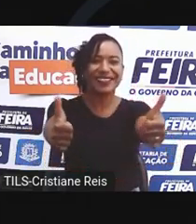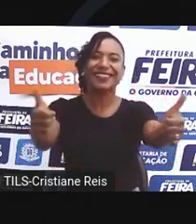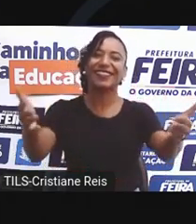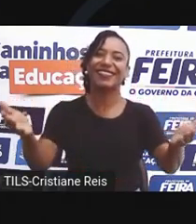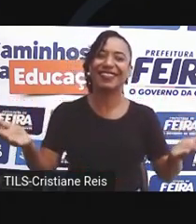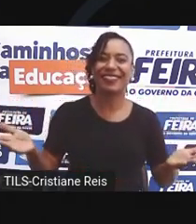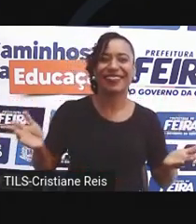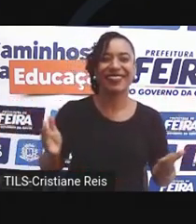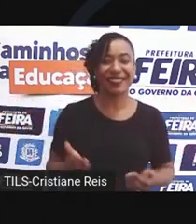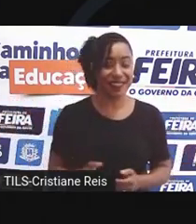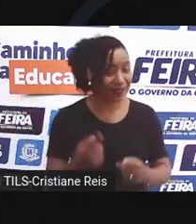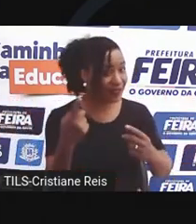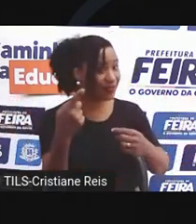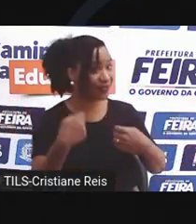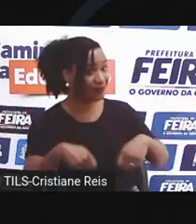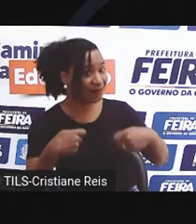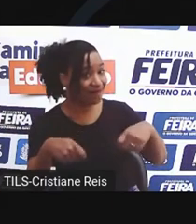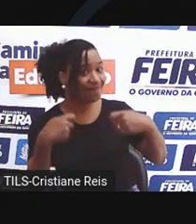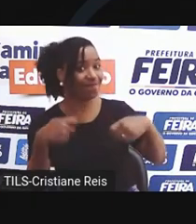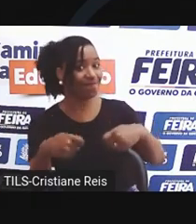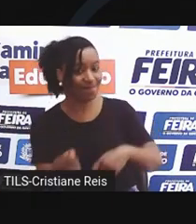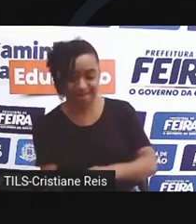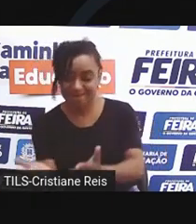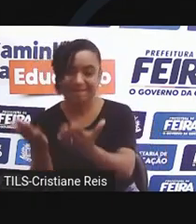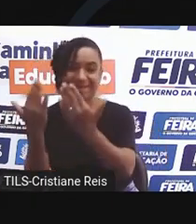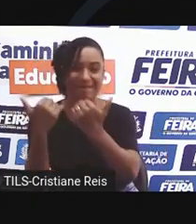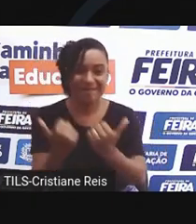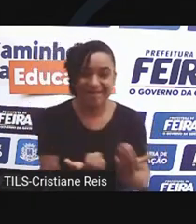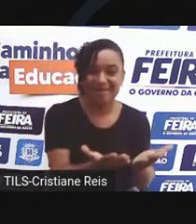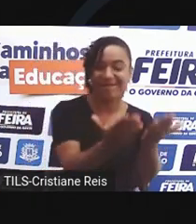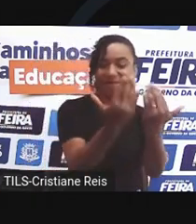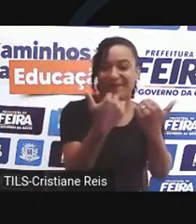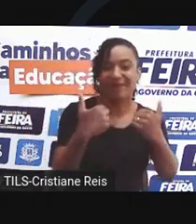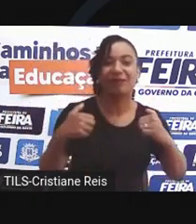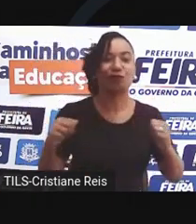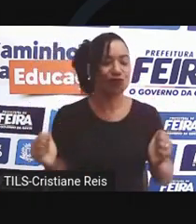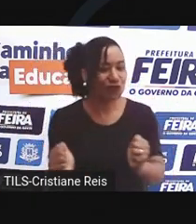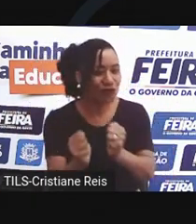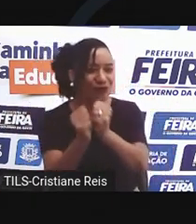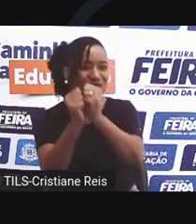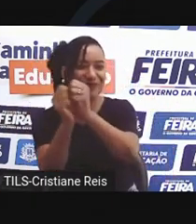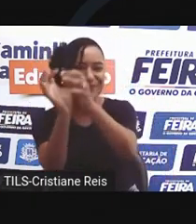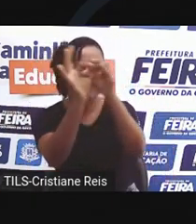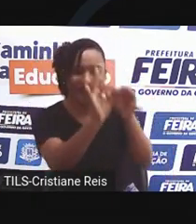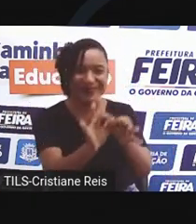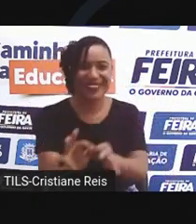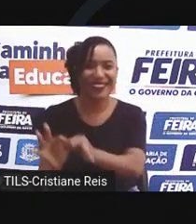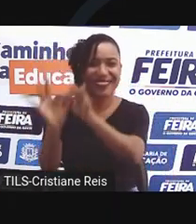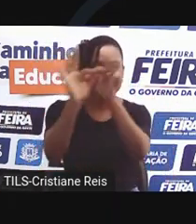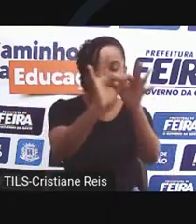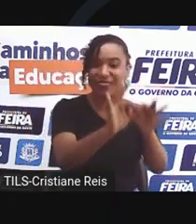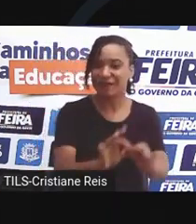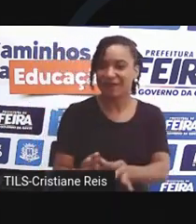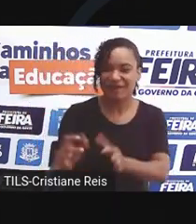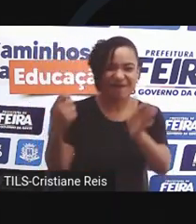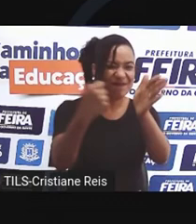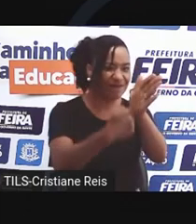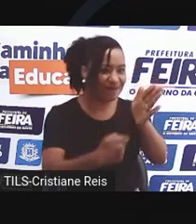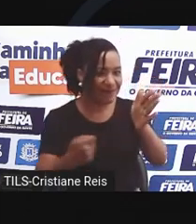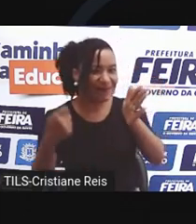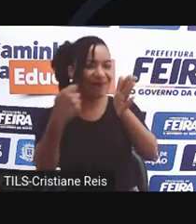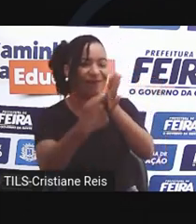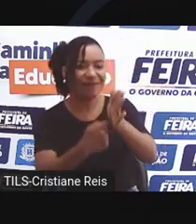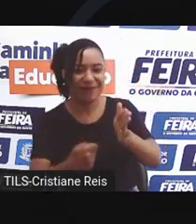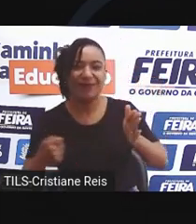Eu preciso de você Para juntos combater Contra